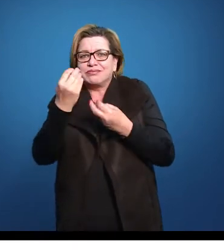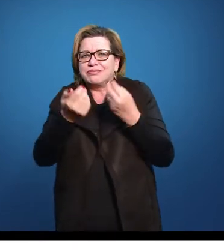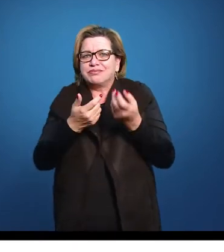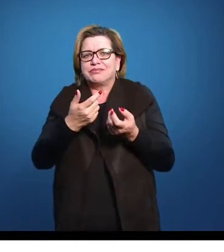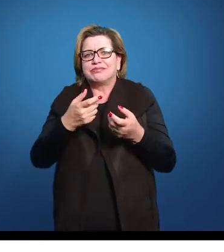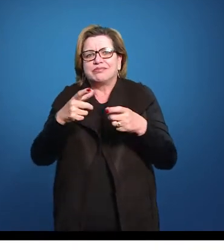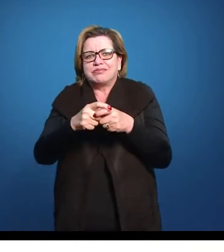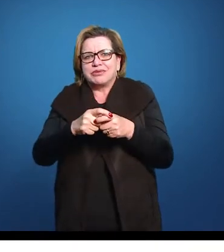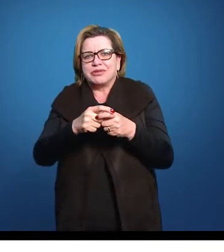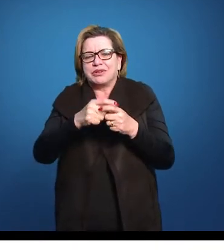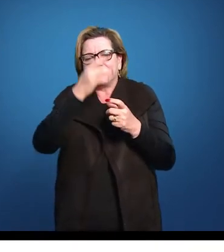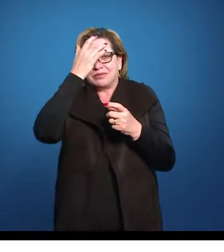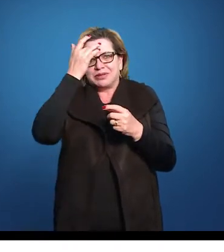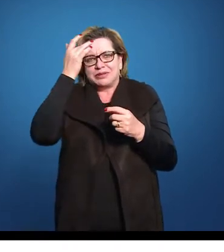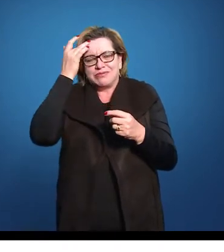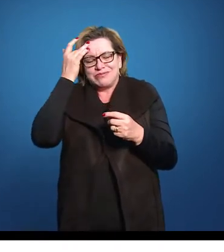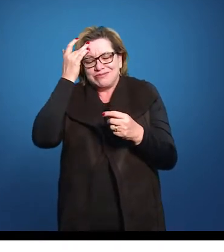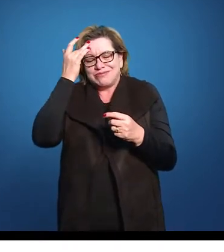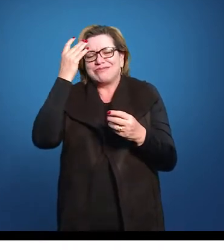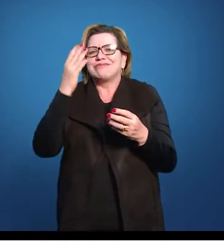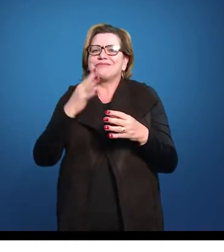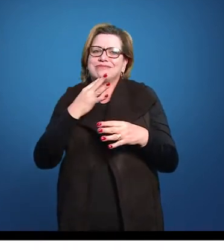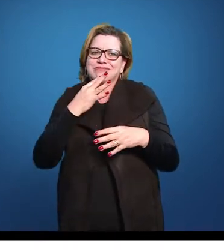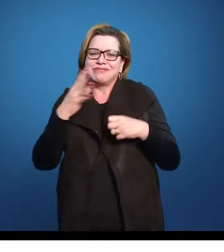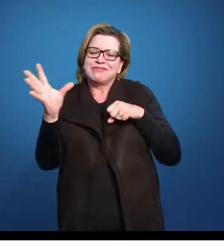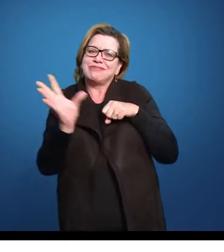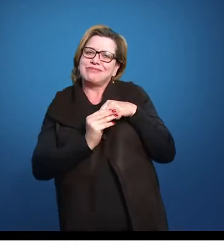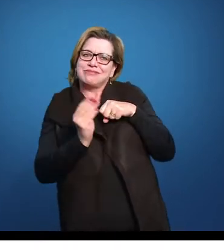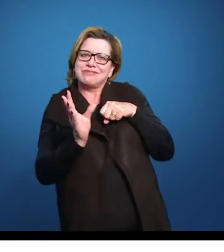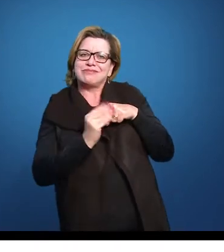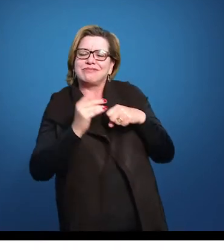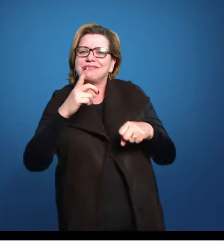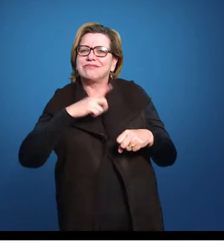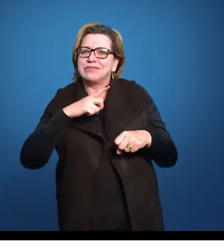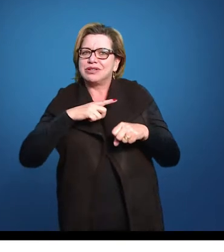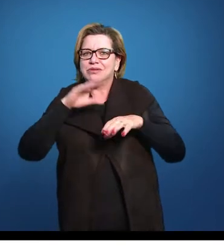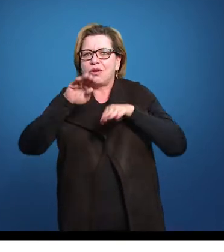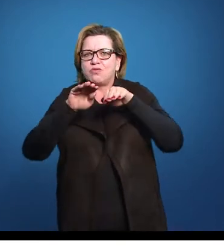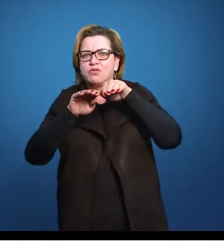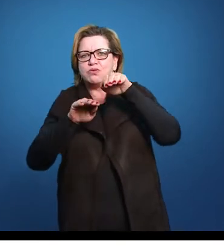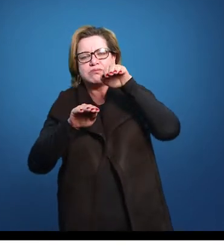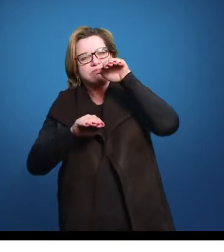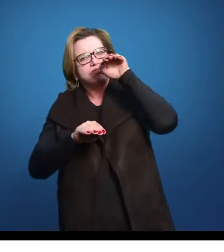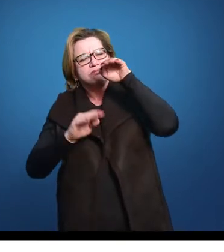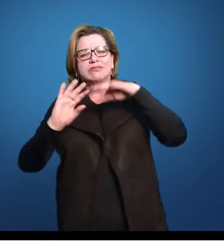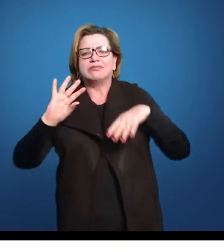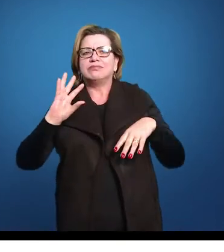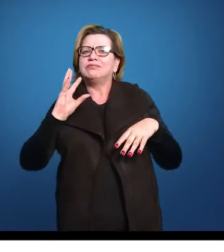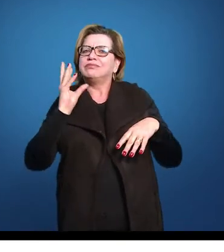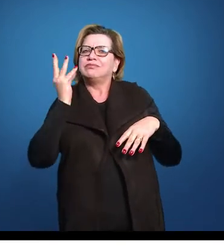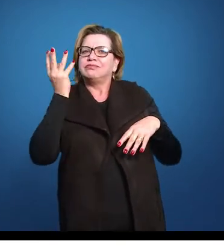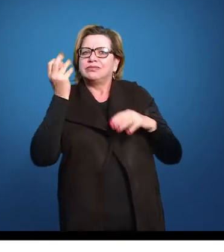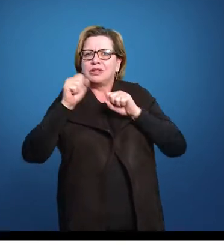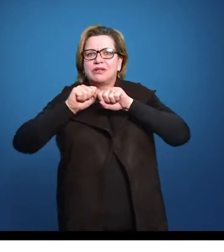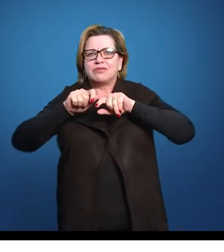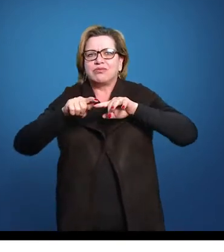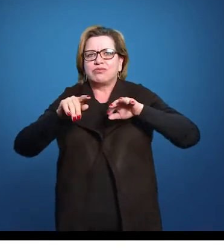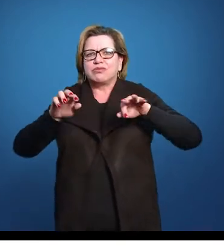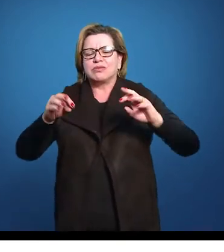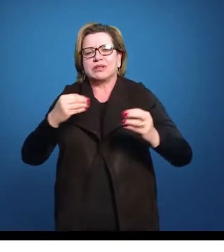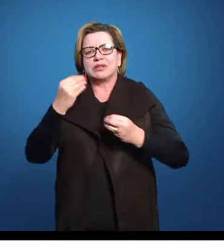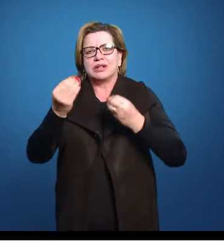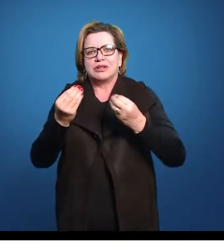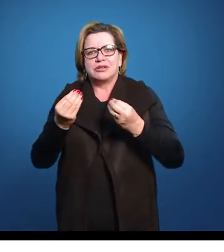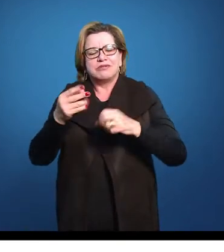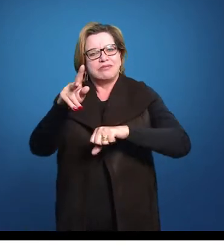ilustradas, digamos assim. E essa desigualdade foi, digamos assim, se espalhando. À medida